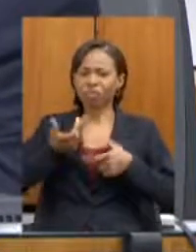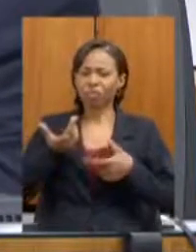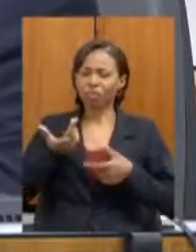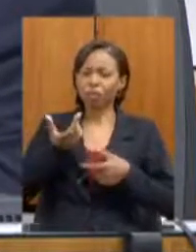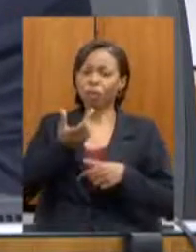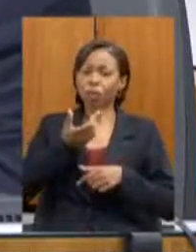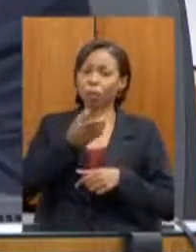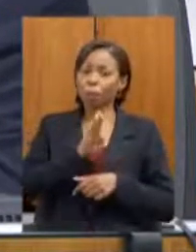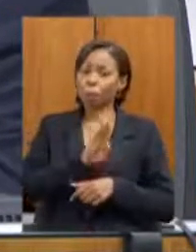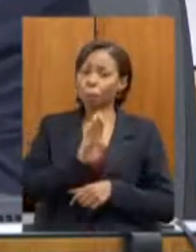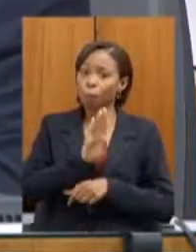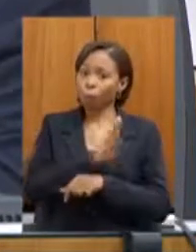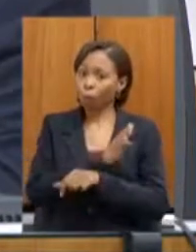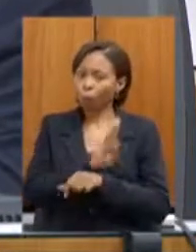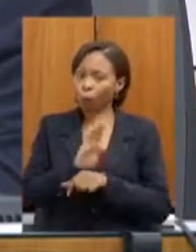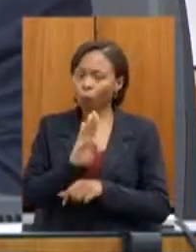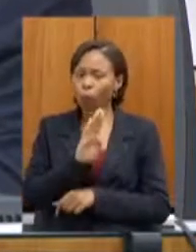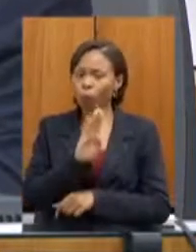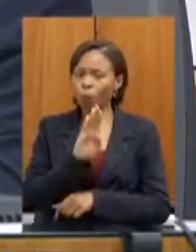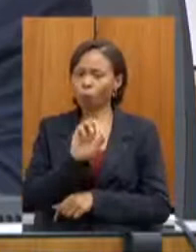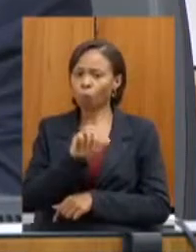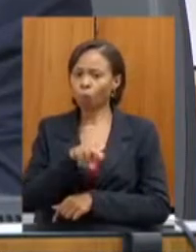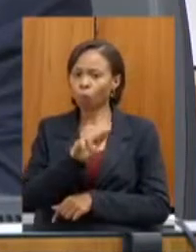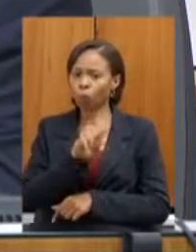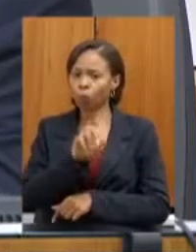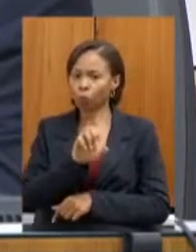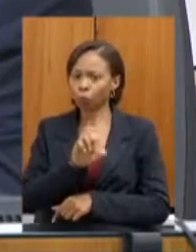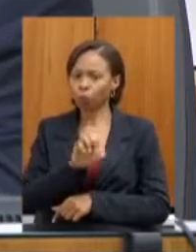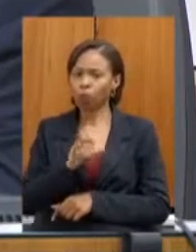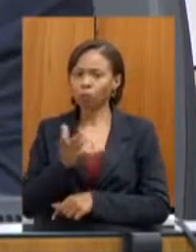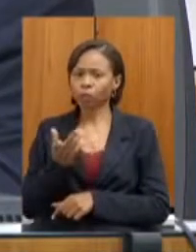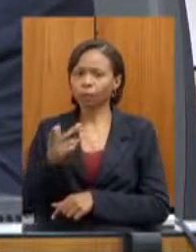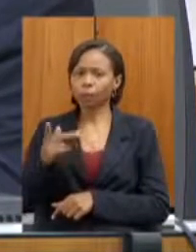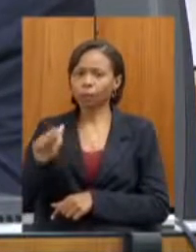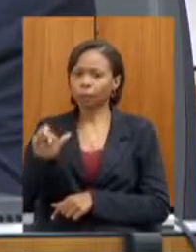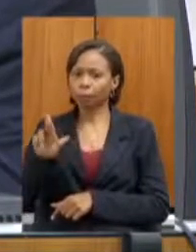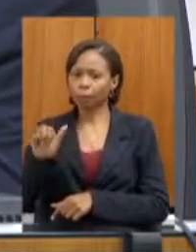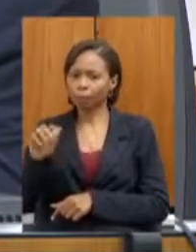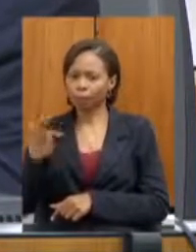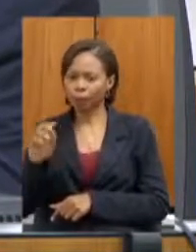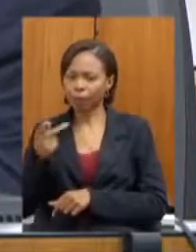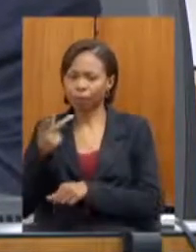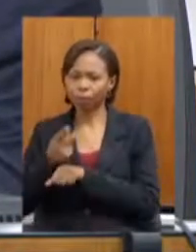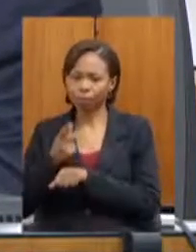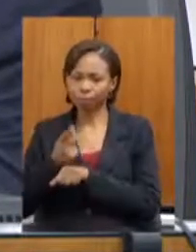Almeida conhecido é uma referência nessa área e